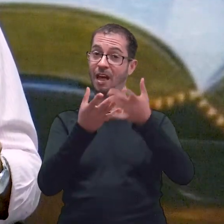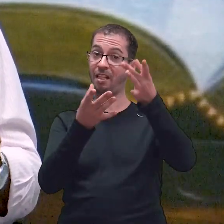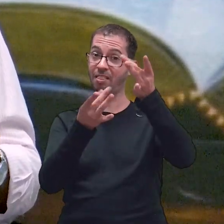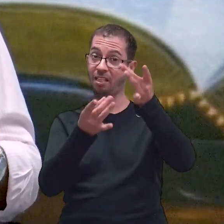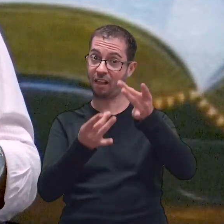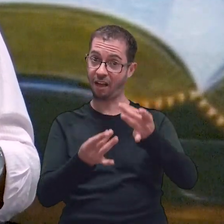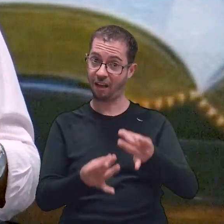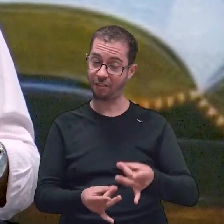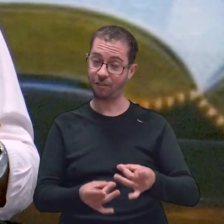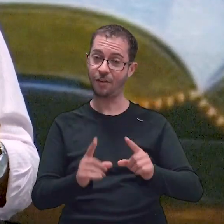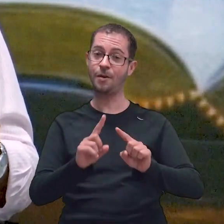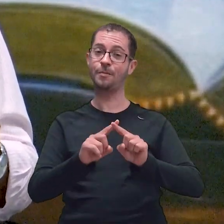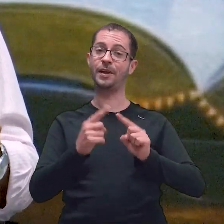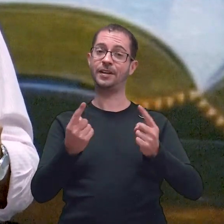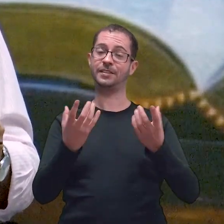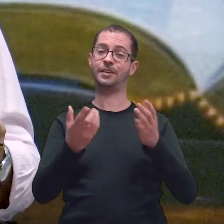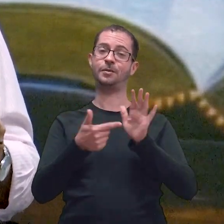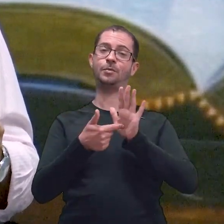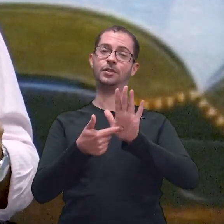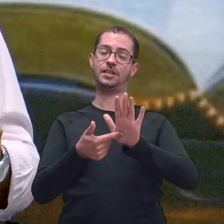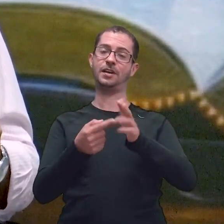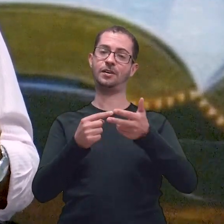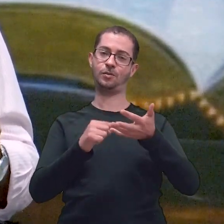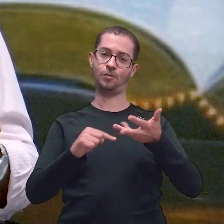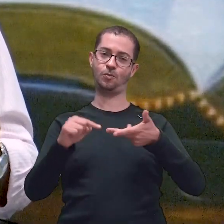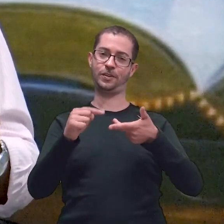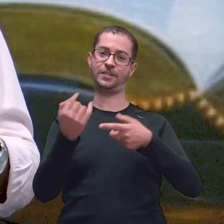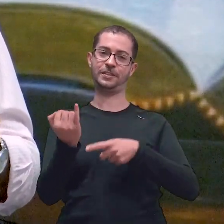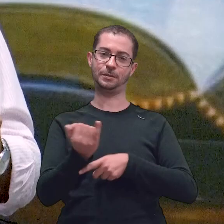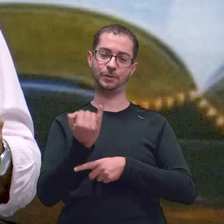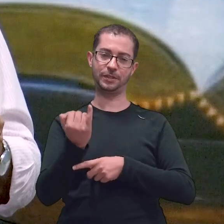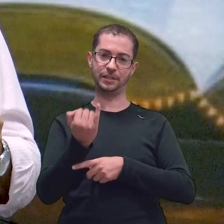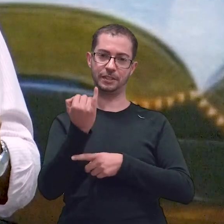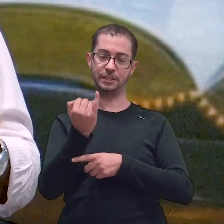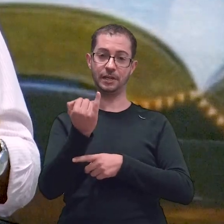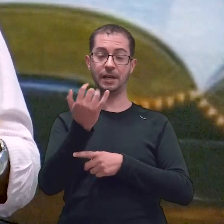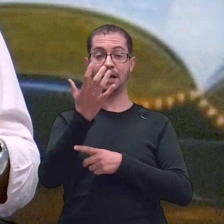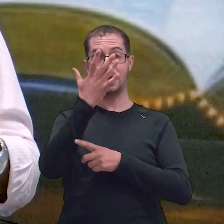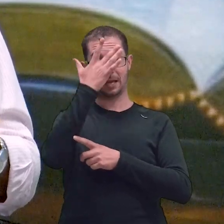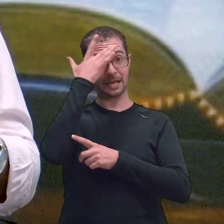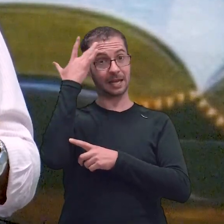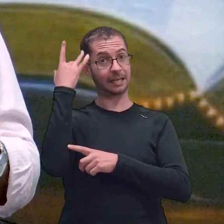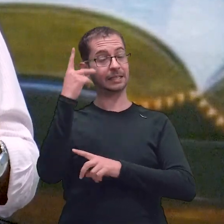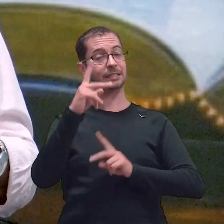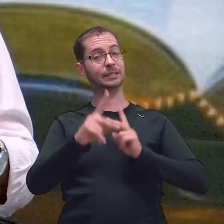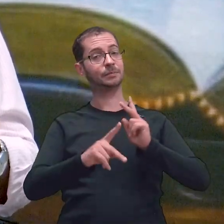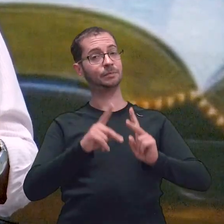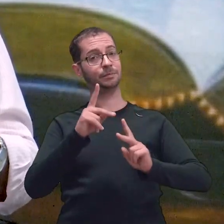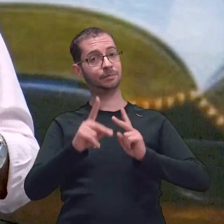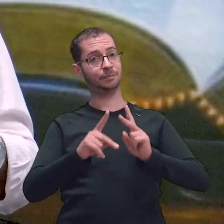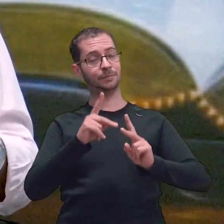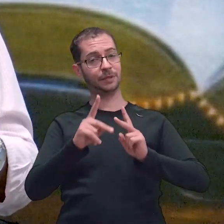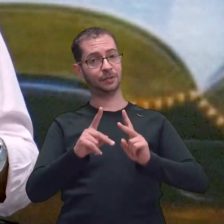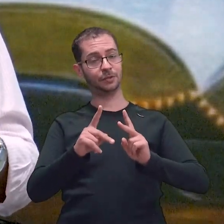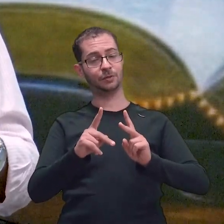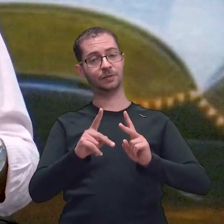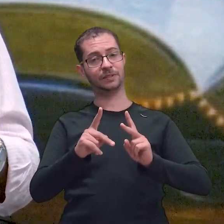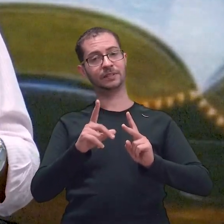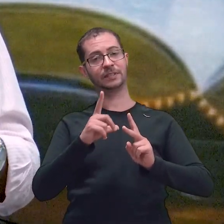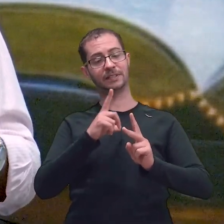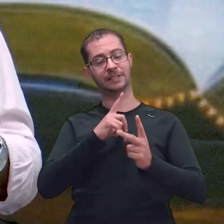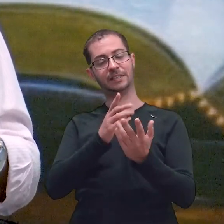pontos importantes aqui. Primeira coisa, os que andam irrepreensíveis no seu caminho.